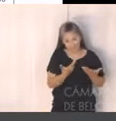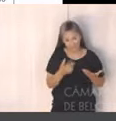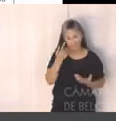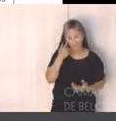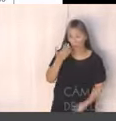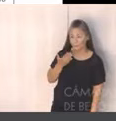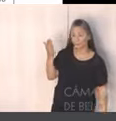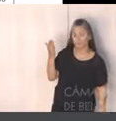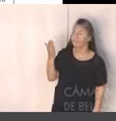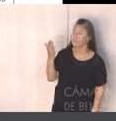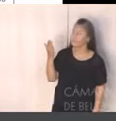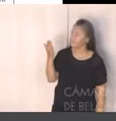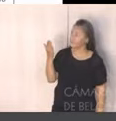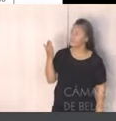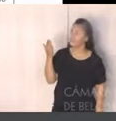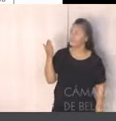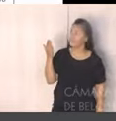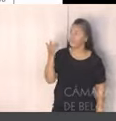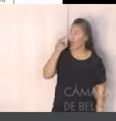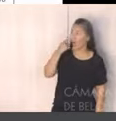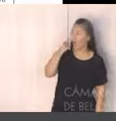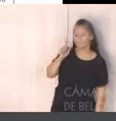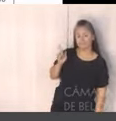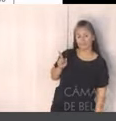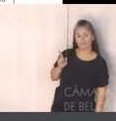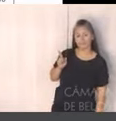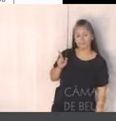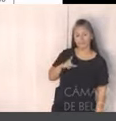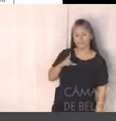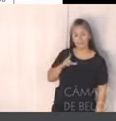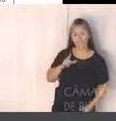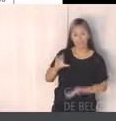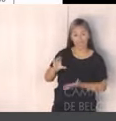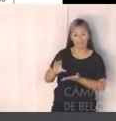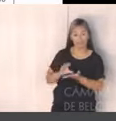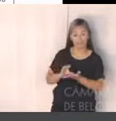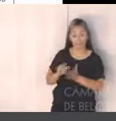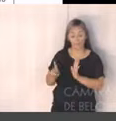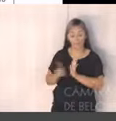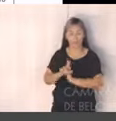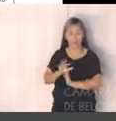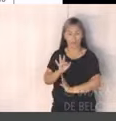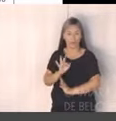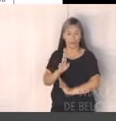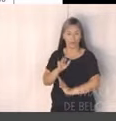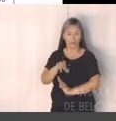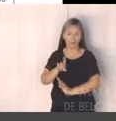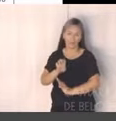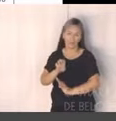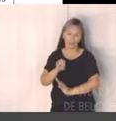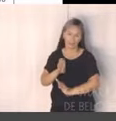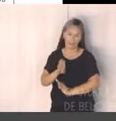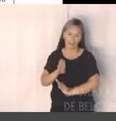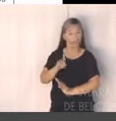receitas interorçamentárias, a dedução da receita corrente para o Fundeb, essa é a contribuição que